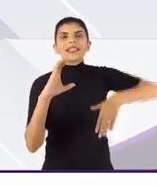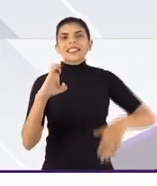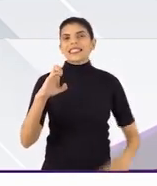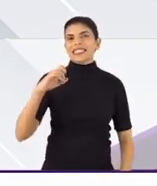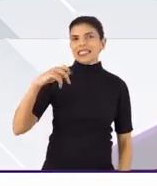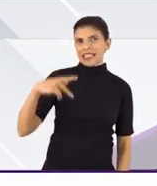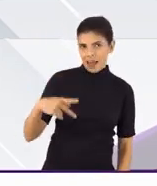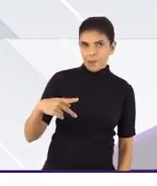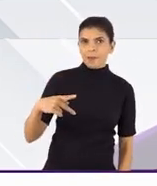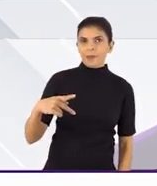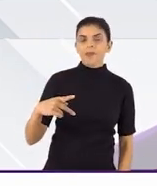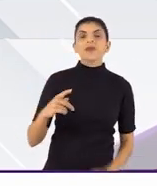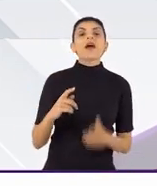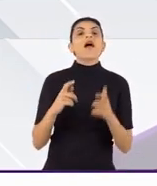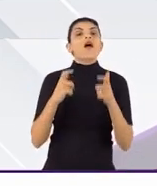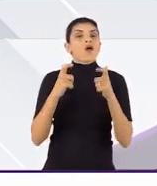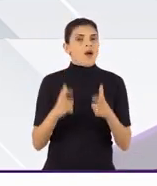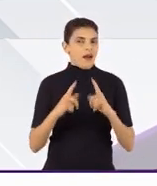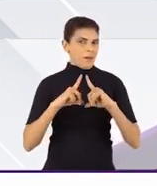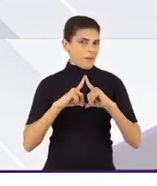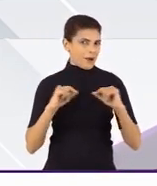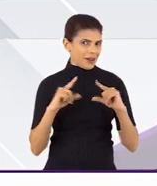CONEP fica, então, em Brasília,